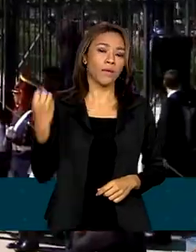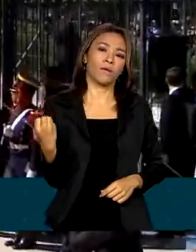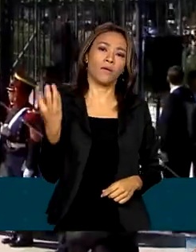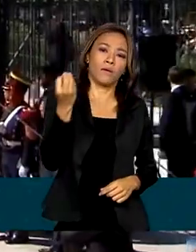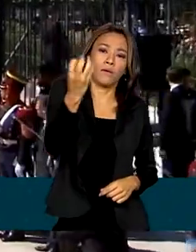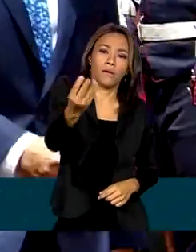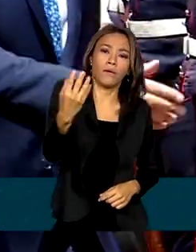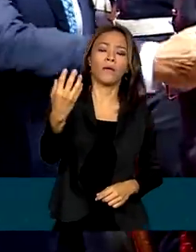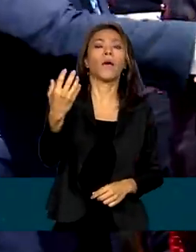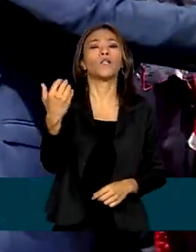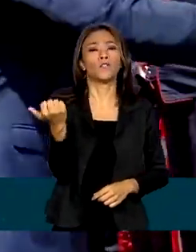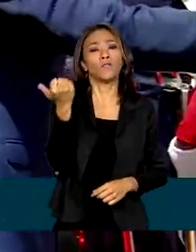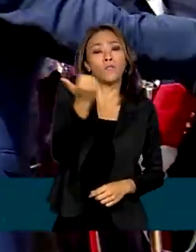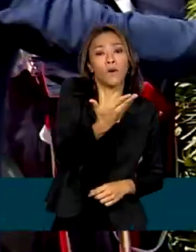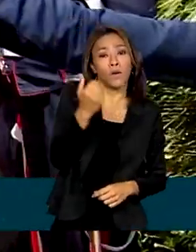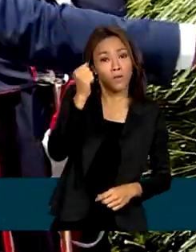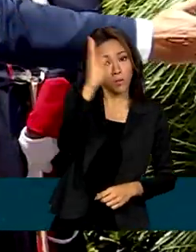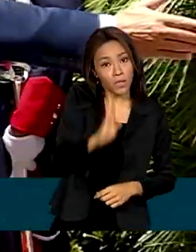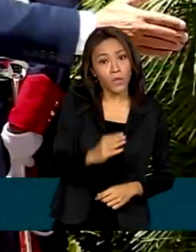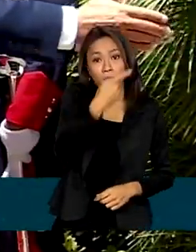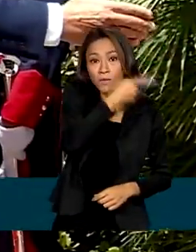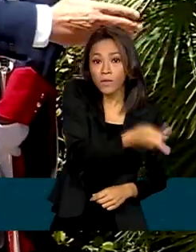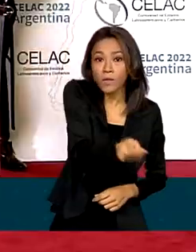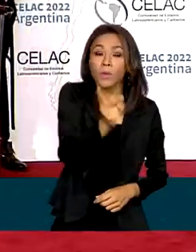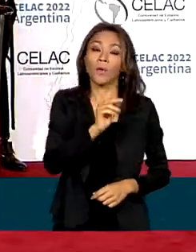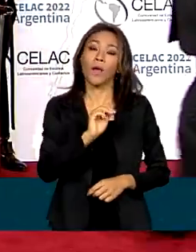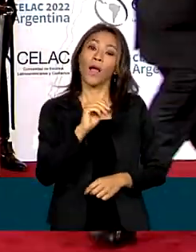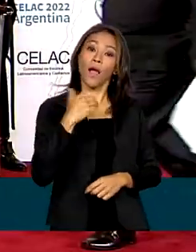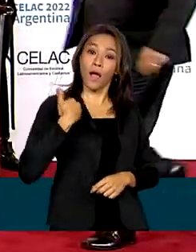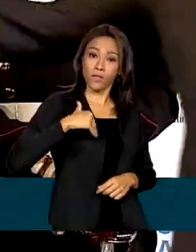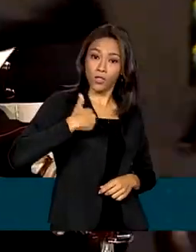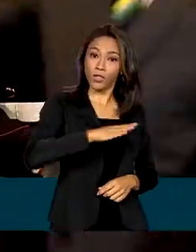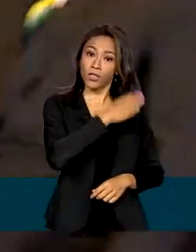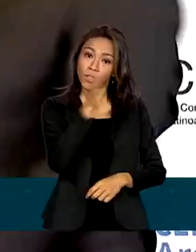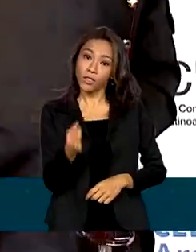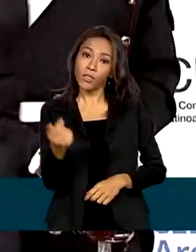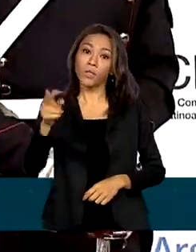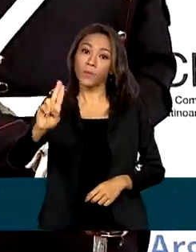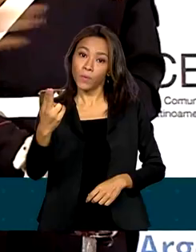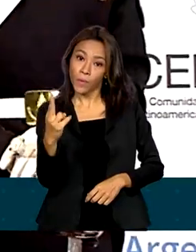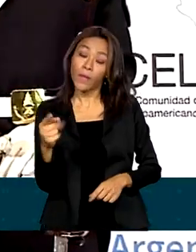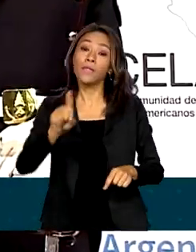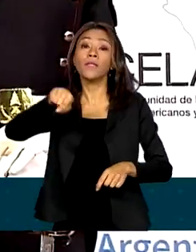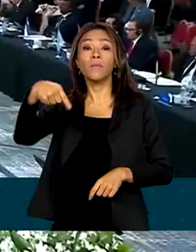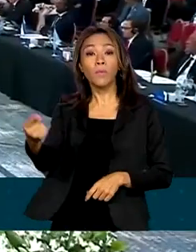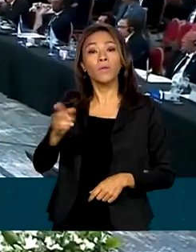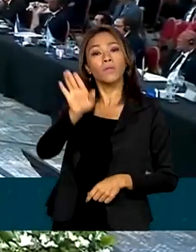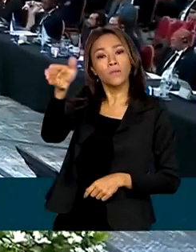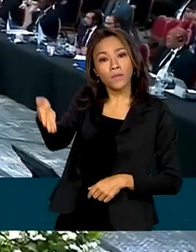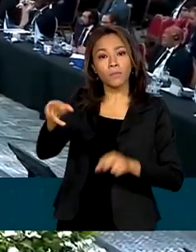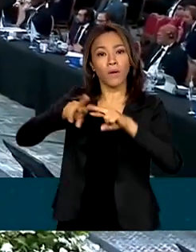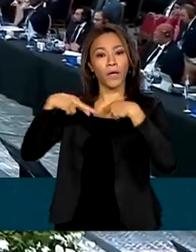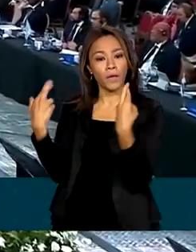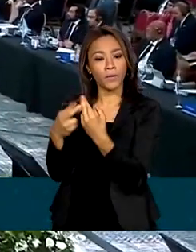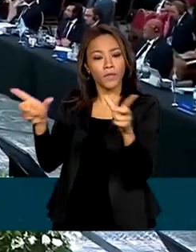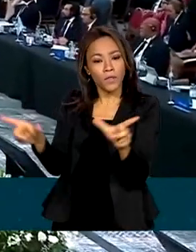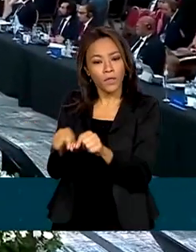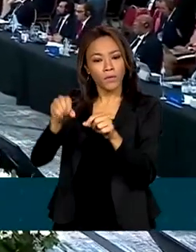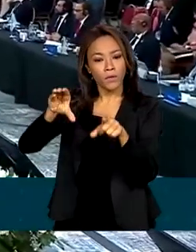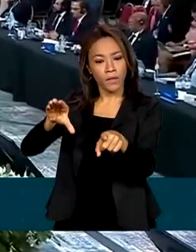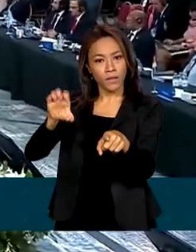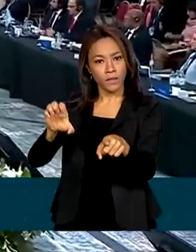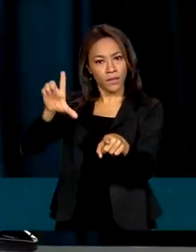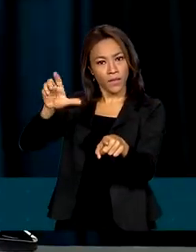internacional, visitou a Argentina e o Uruguai e participou da reunião da CELAC, a comunidade dos estados latino